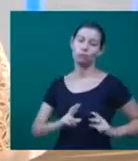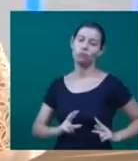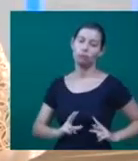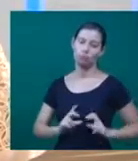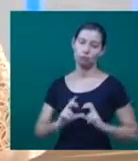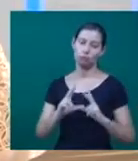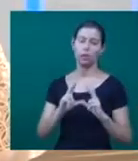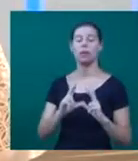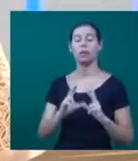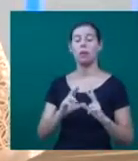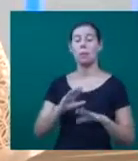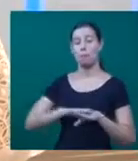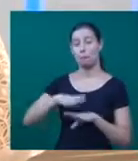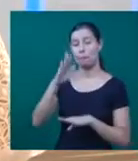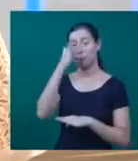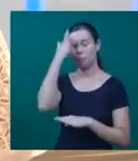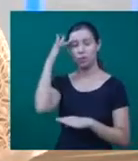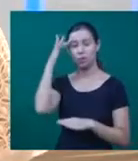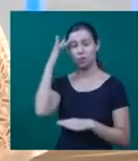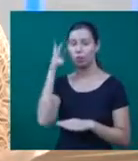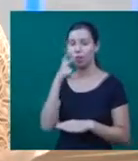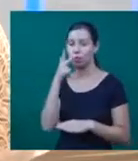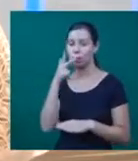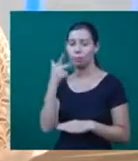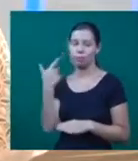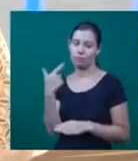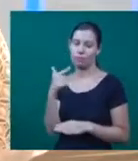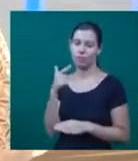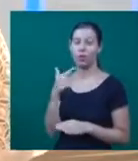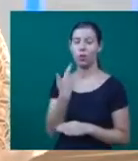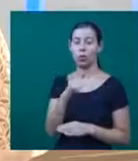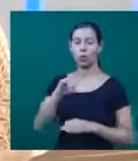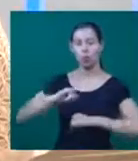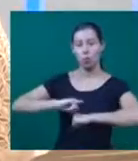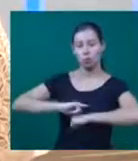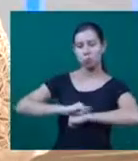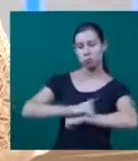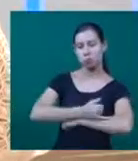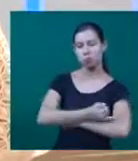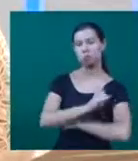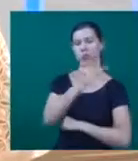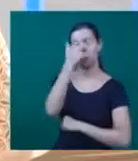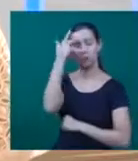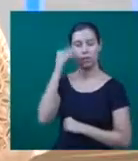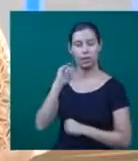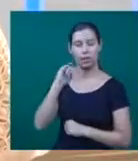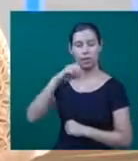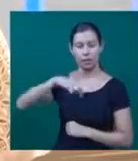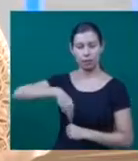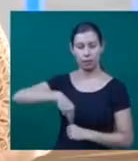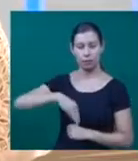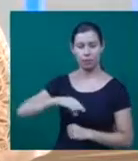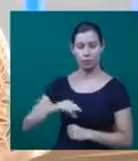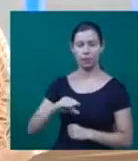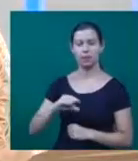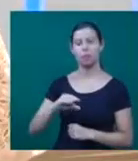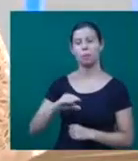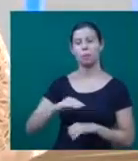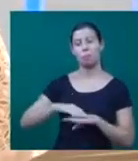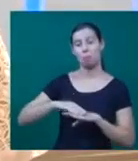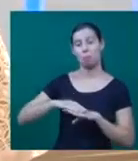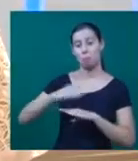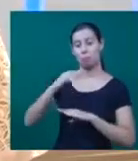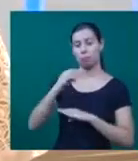pessoa que não fuma. Uma outra questão é a obesidade. Pessoas com IMC maior do que 30 têm o dobro de chance de